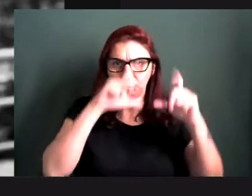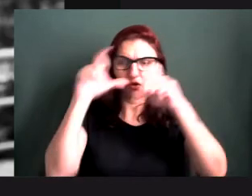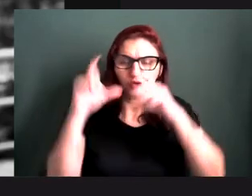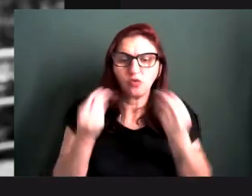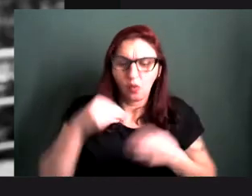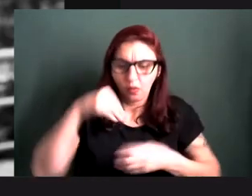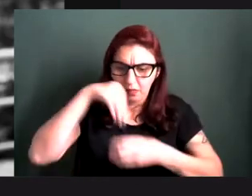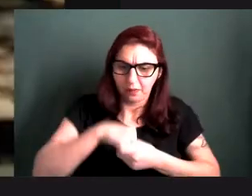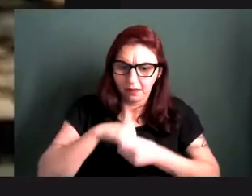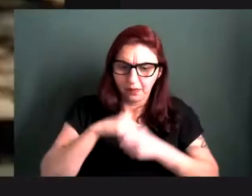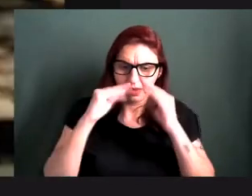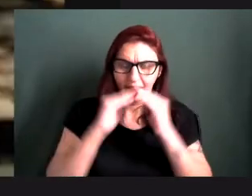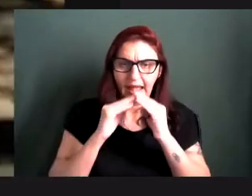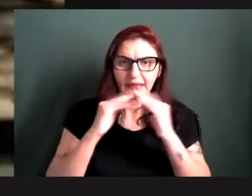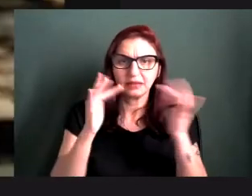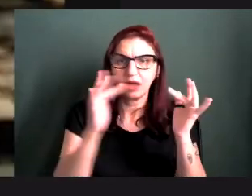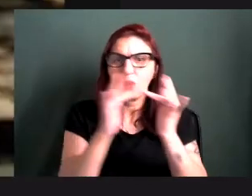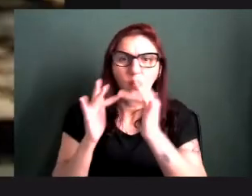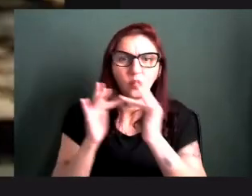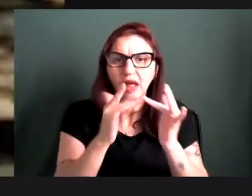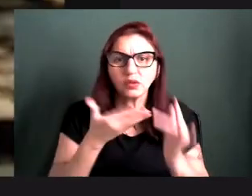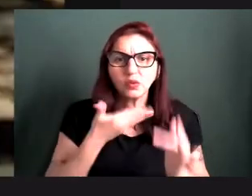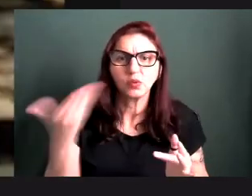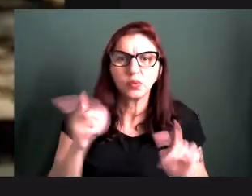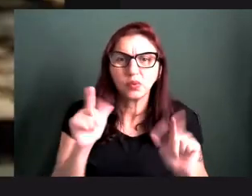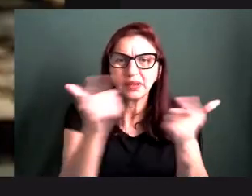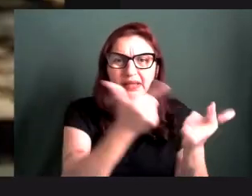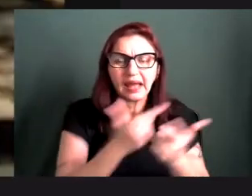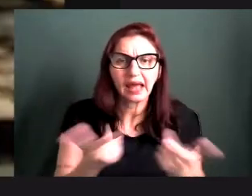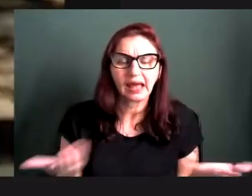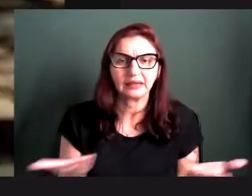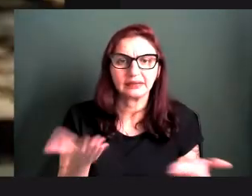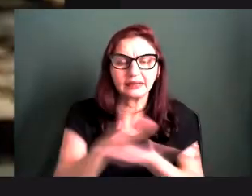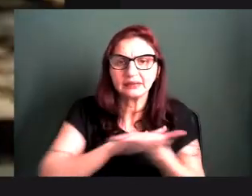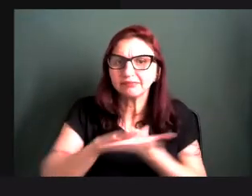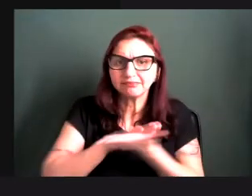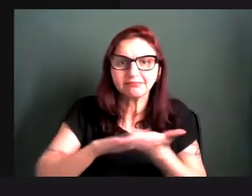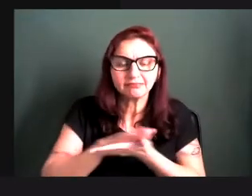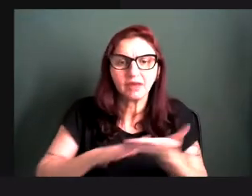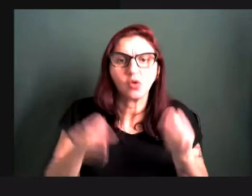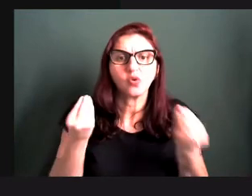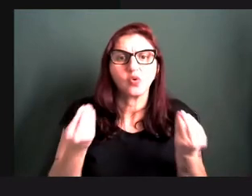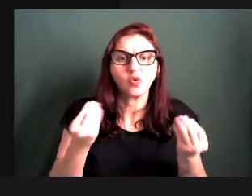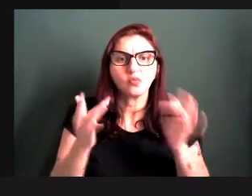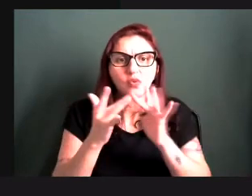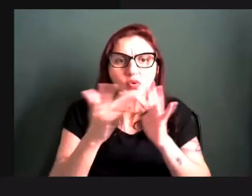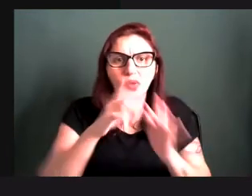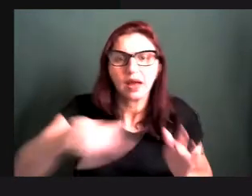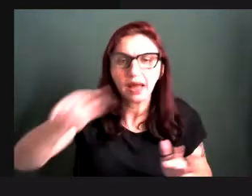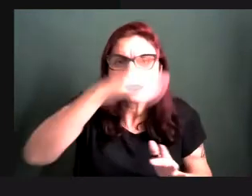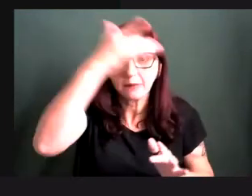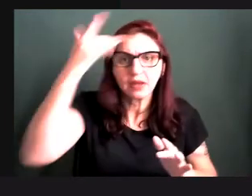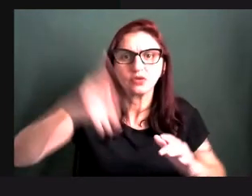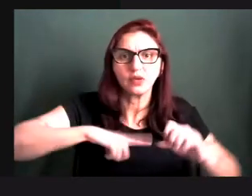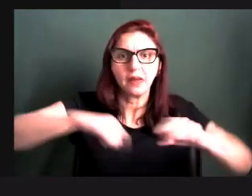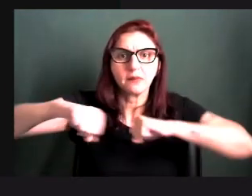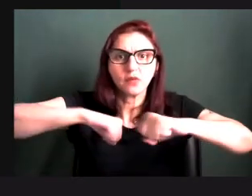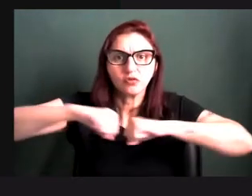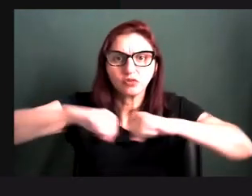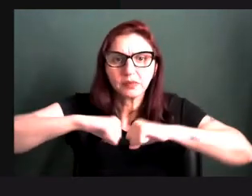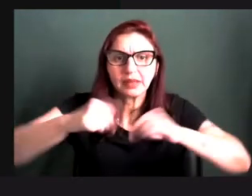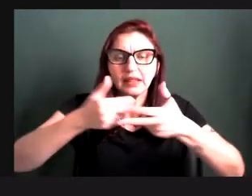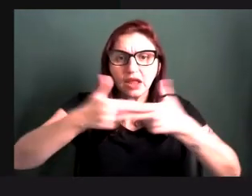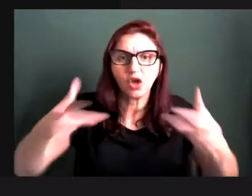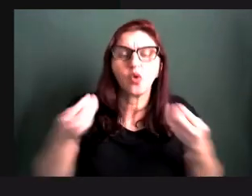ter o contato com a rua, o contato com essas lutas, né, o contato à margem que essas pessoas fazem, essas movimentações, o